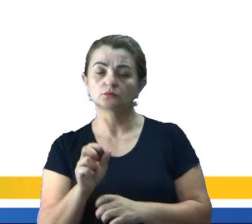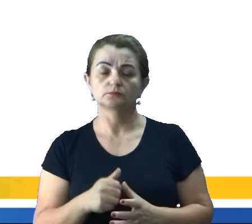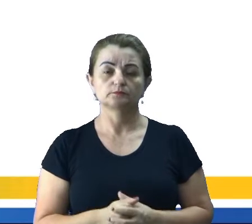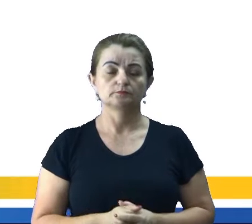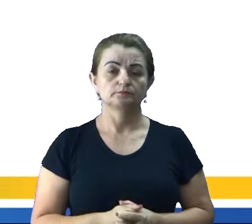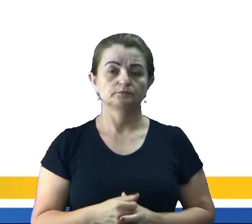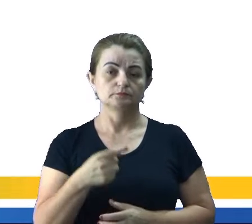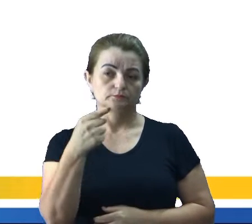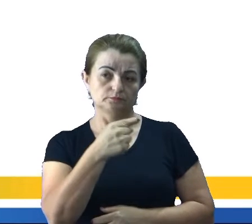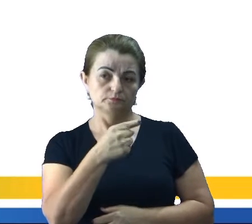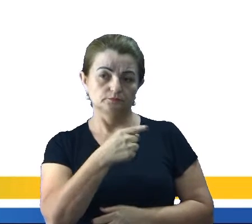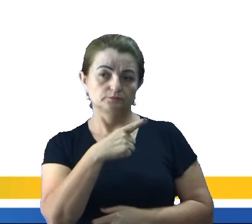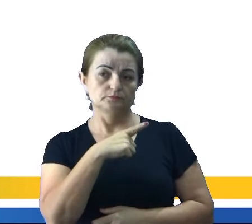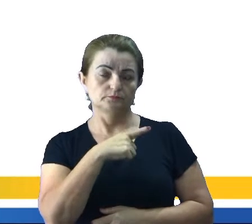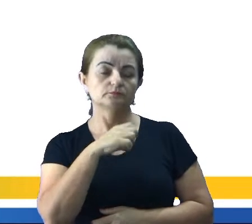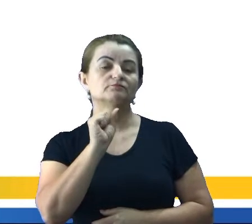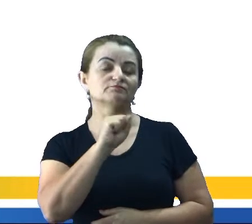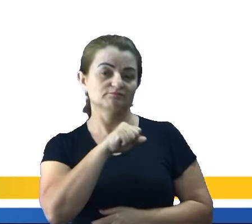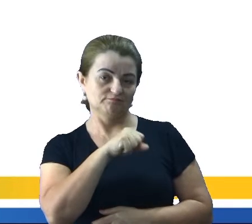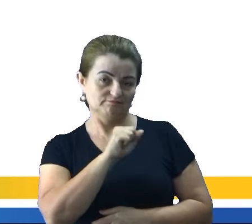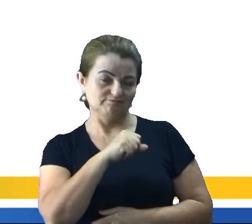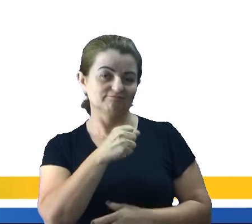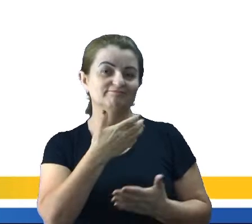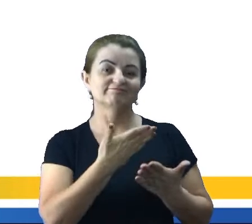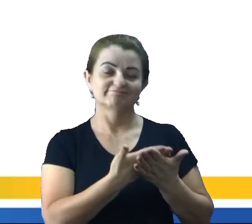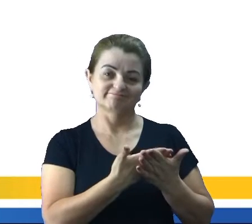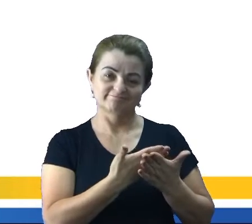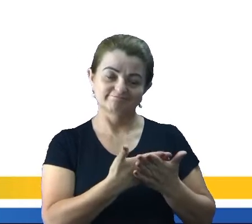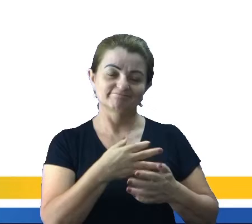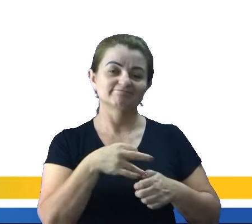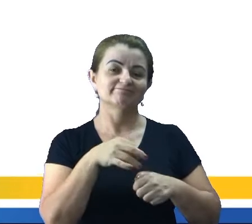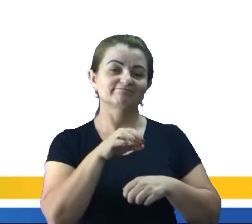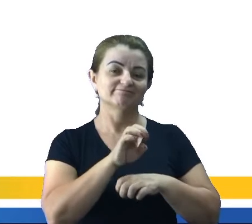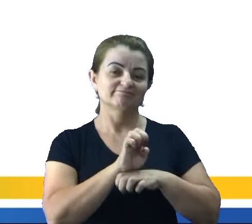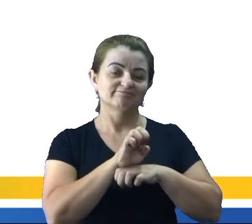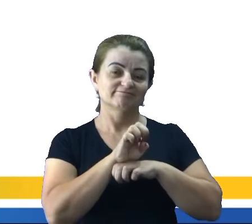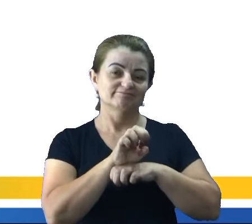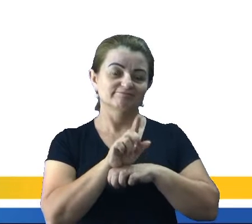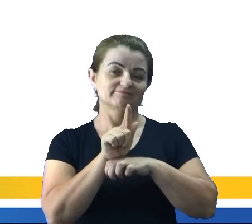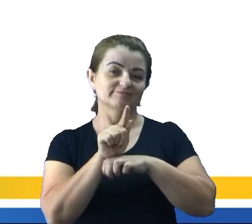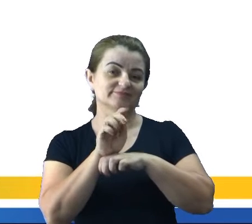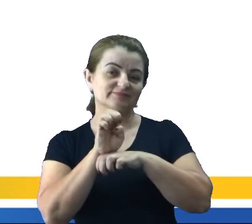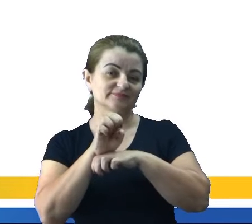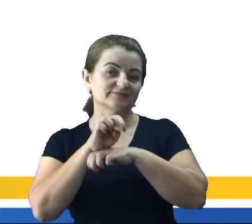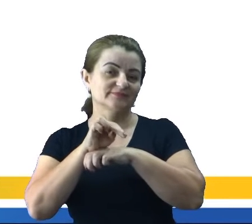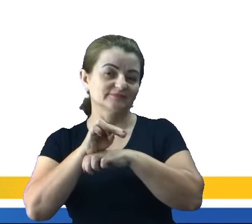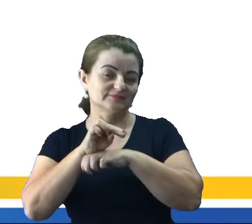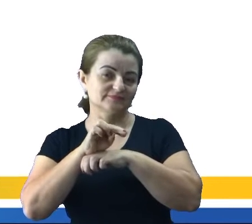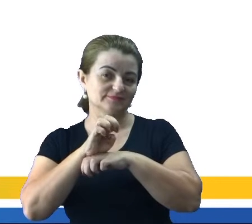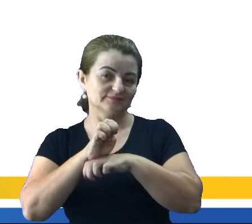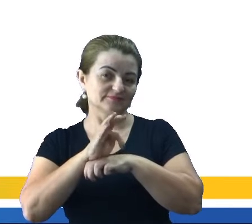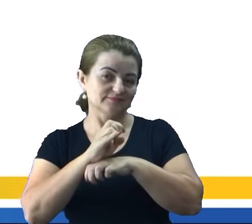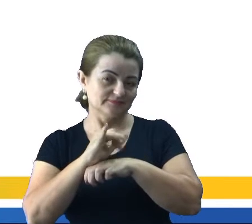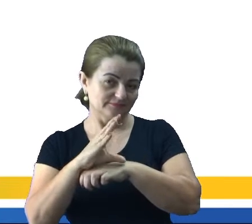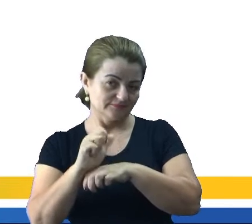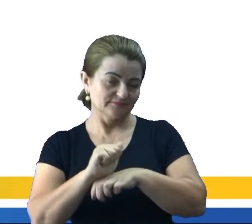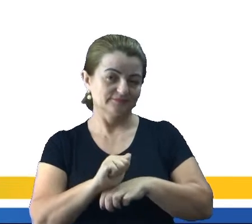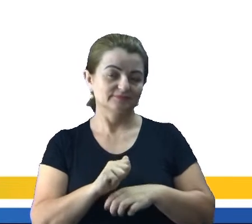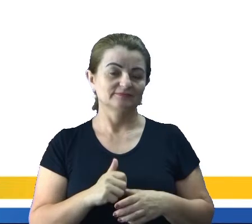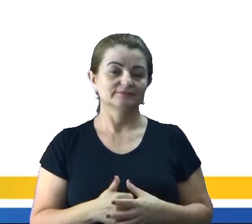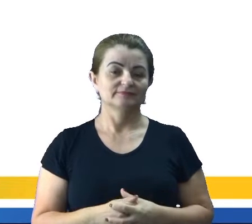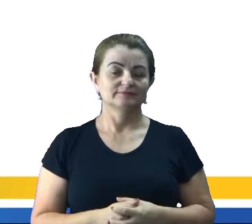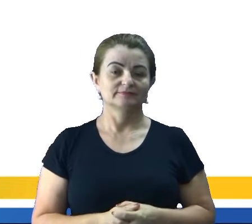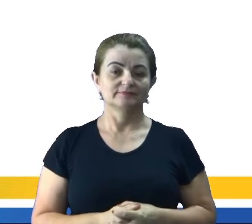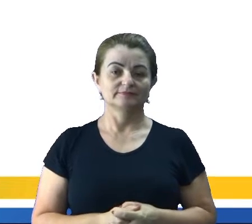Nós temos ali sim, né Ele diz que no terceiro quadrinho ele provavelmente vai estudar engenharia genética